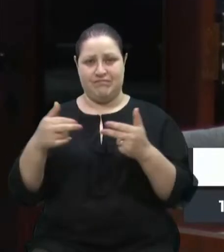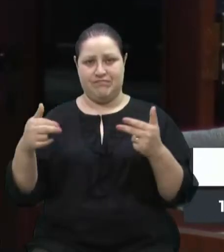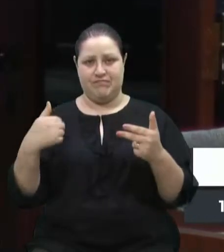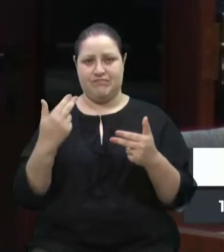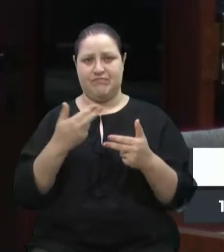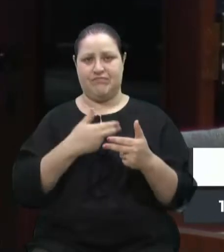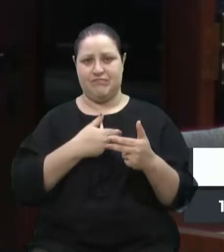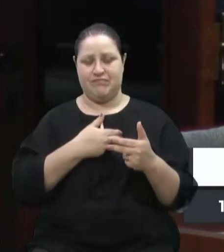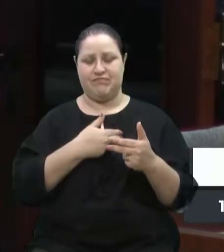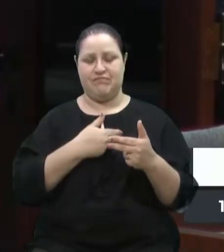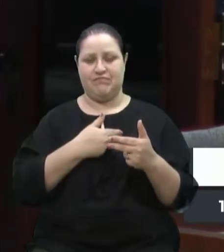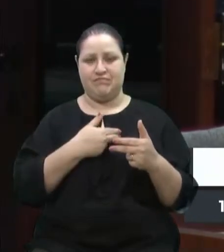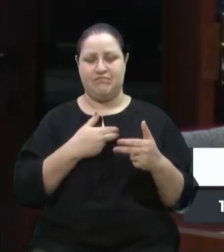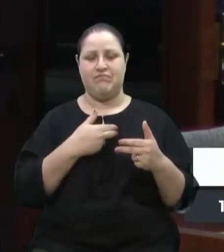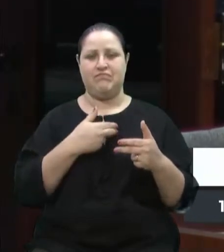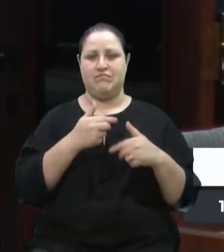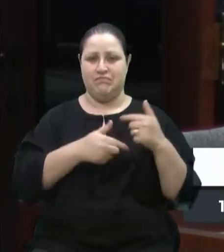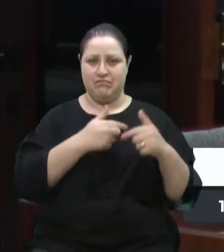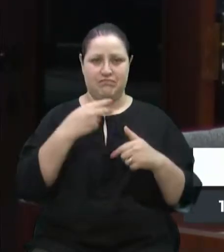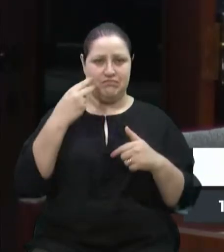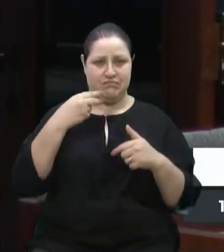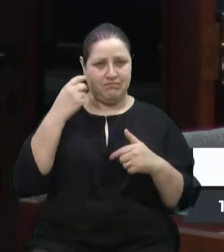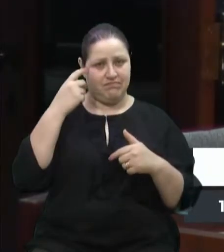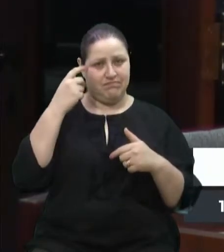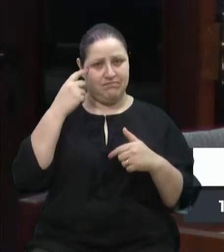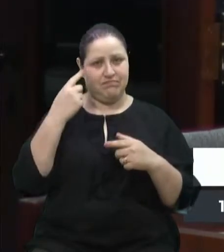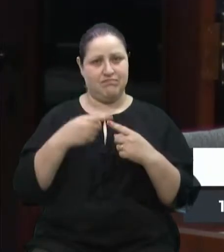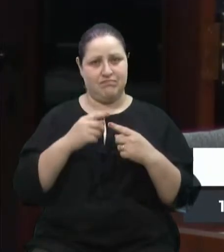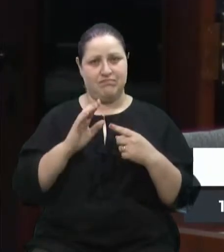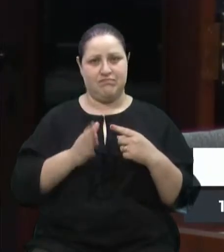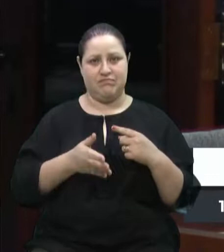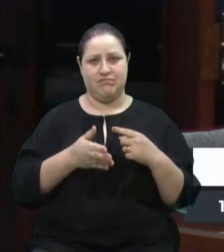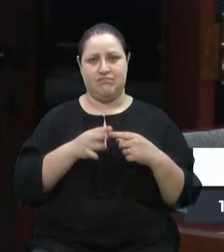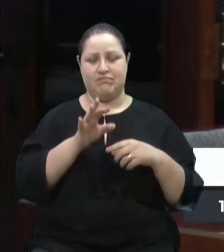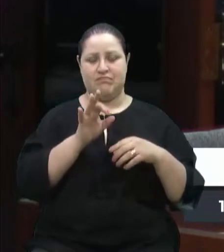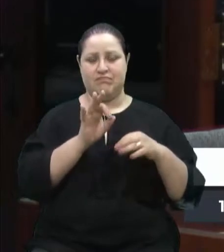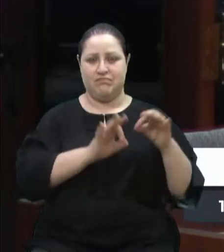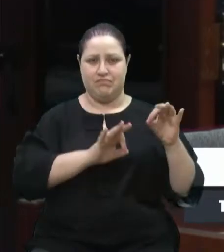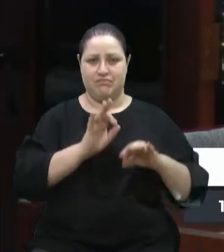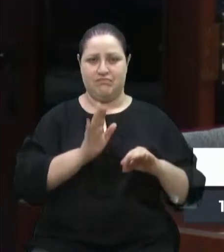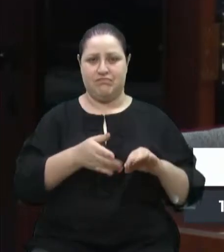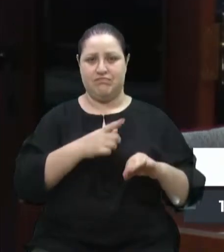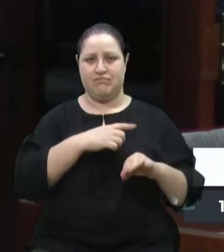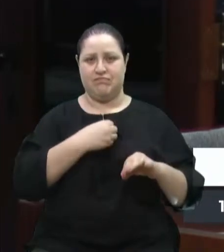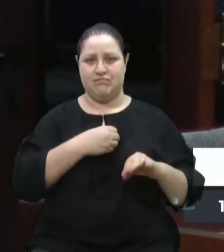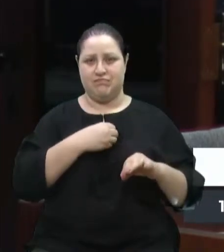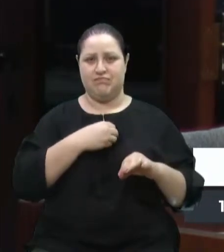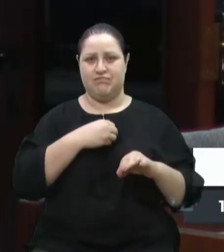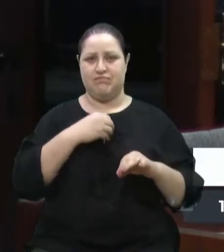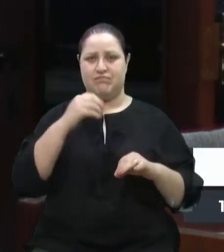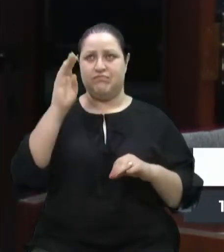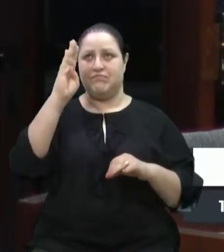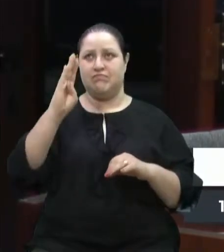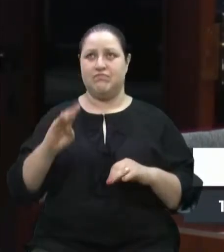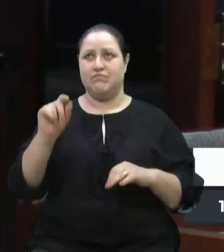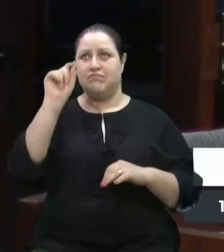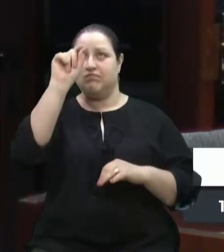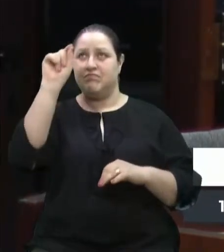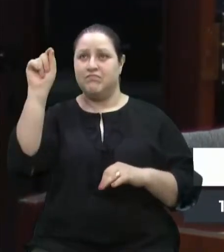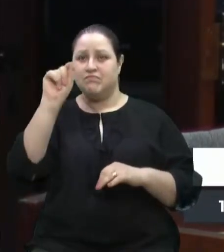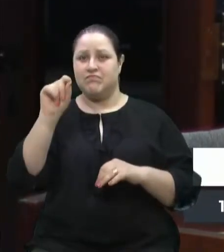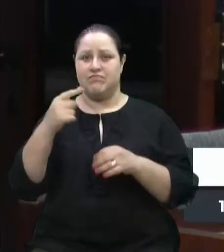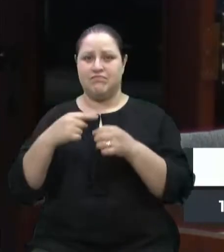nosso mandato pensou, por ser um projeto que já existe em diversas outras cidades, e por ver como foi